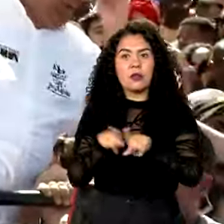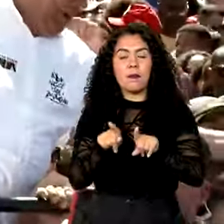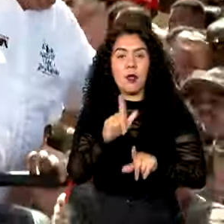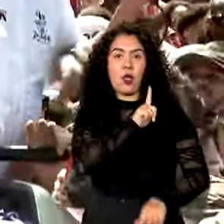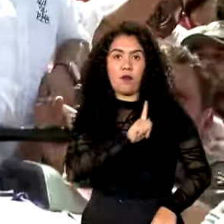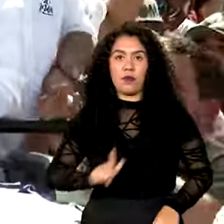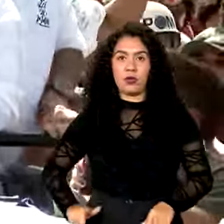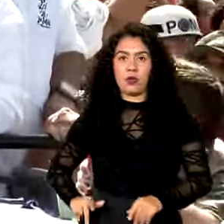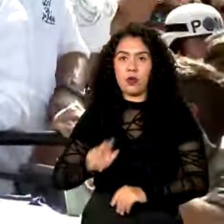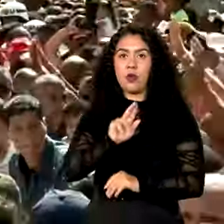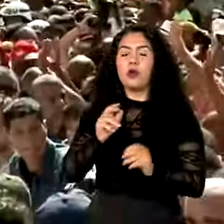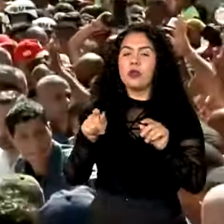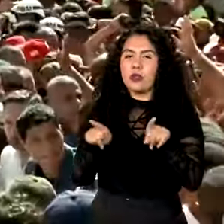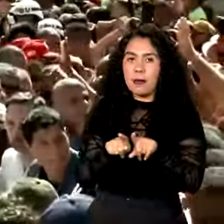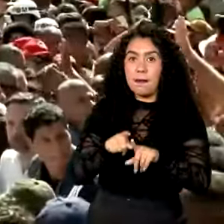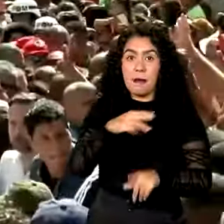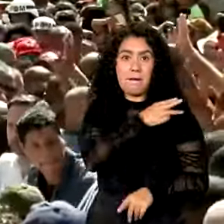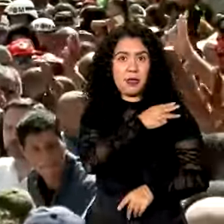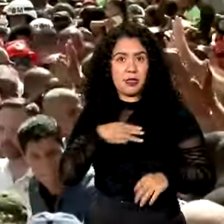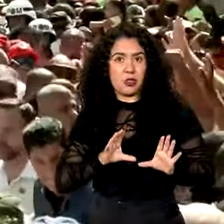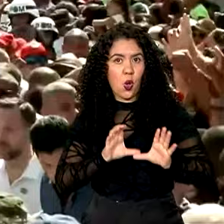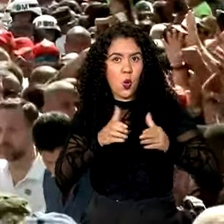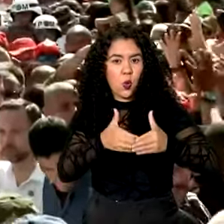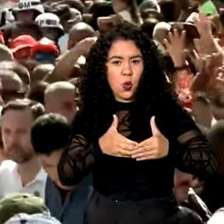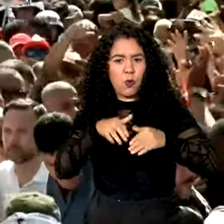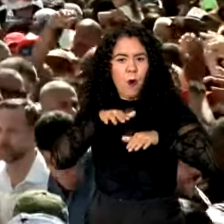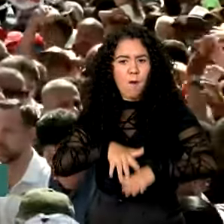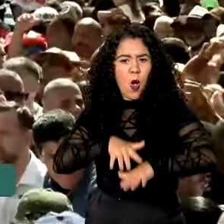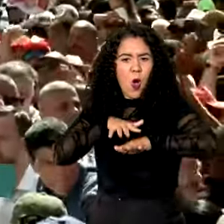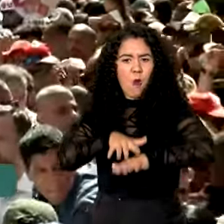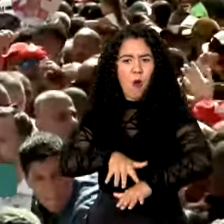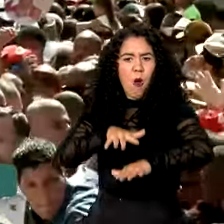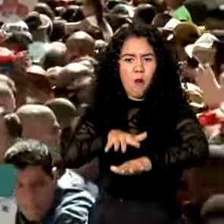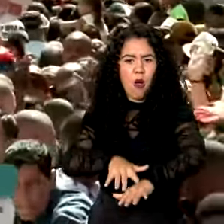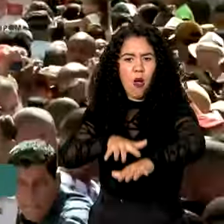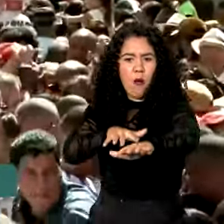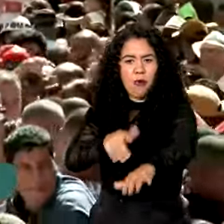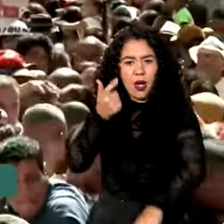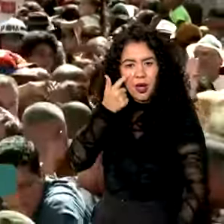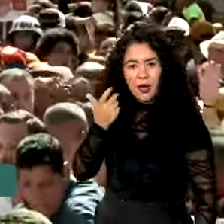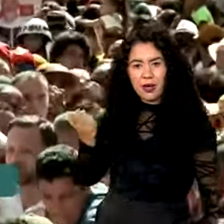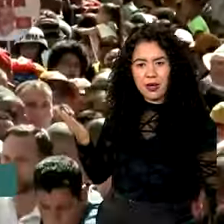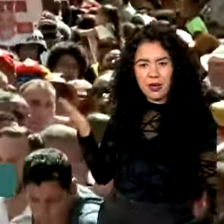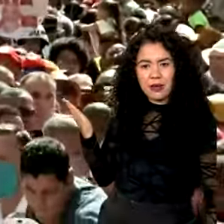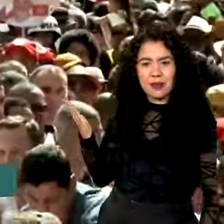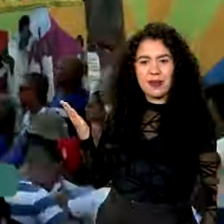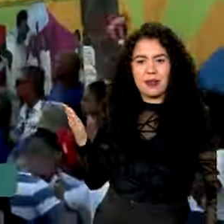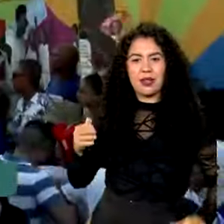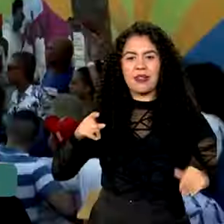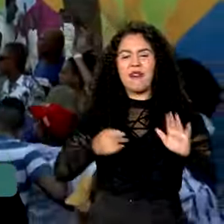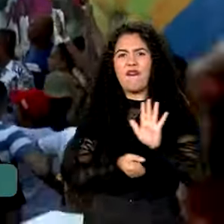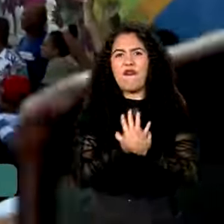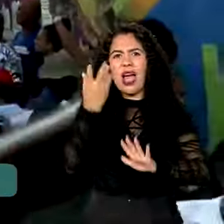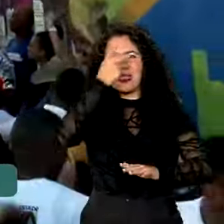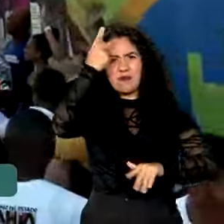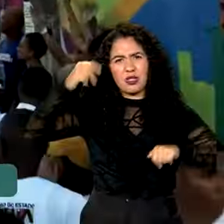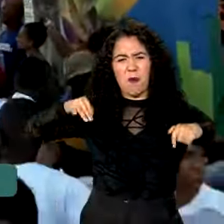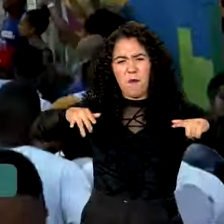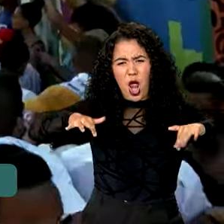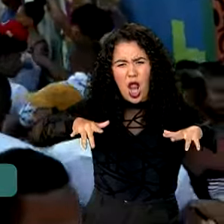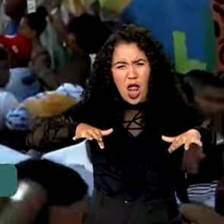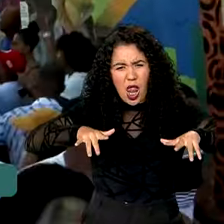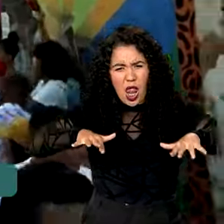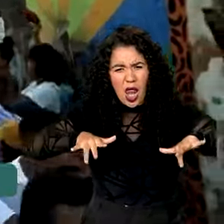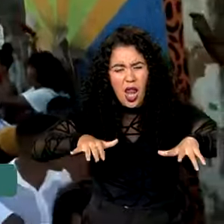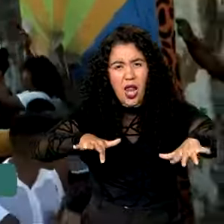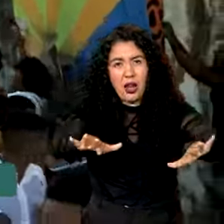Rodrigues e ministros. Uma multidão acompanhou a comitiva a pé pelas ruas da Lapinha e do Barbalho. Esse é